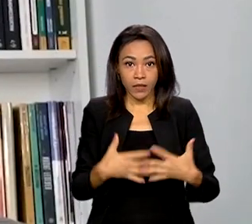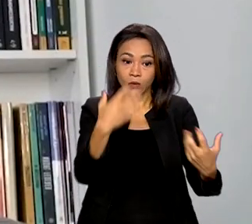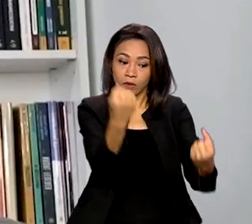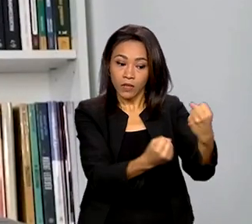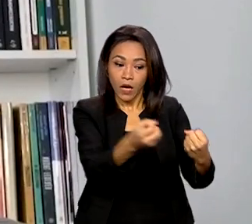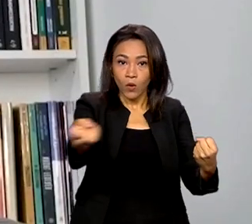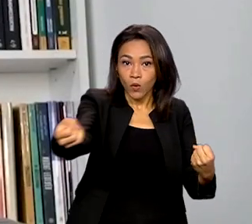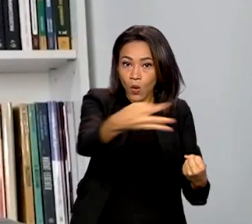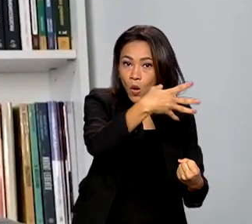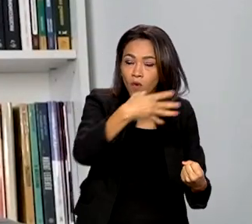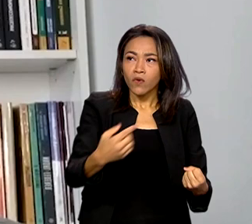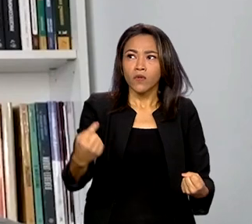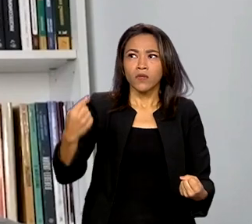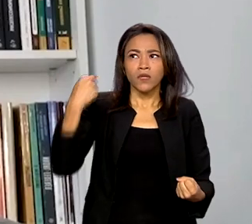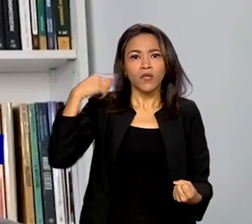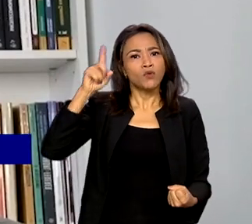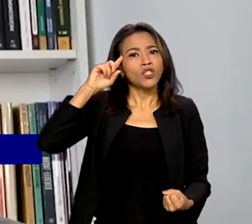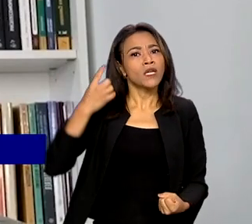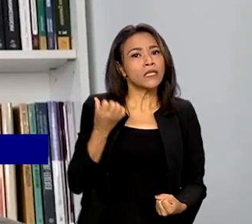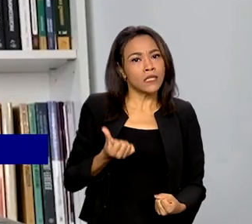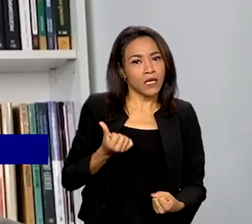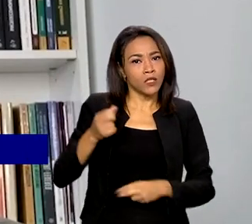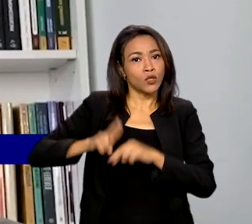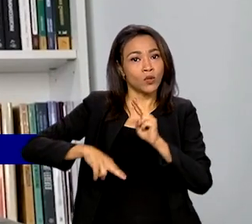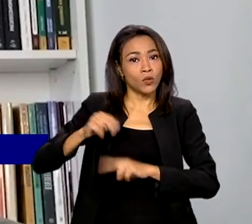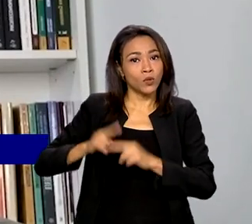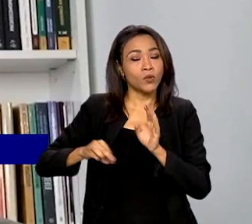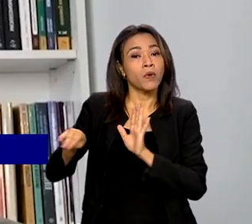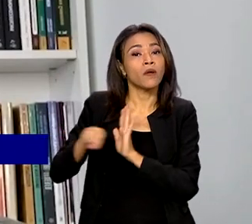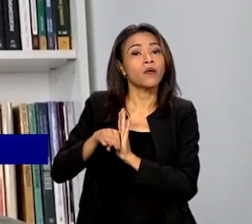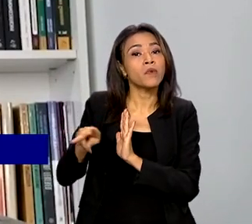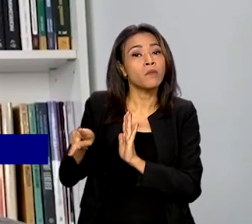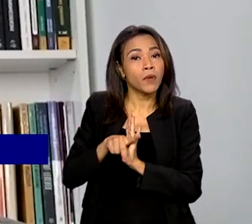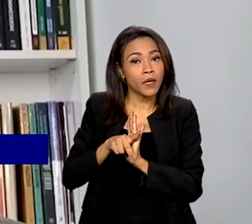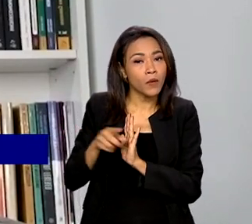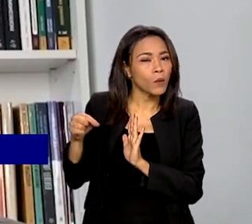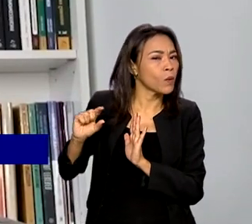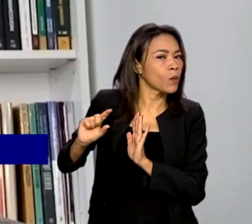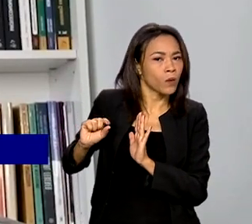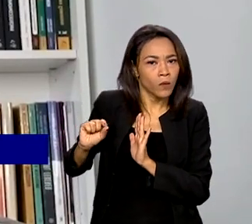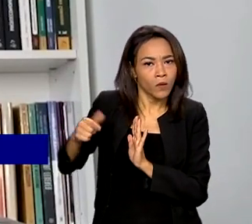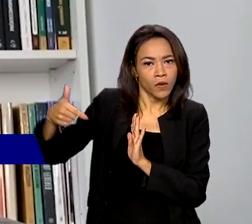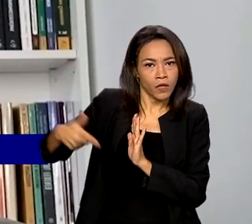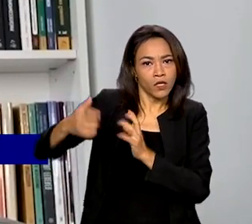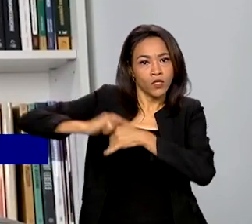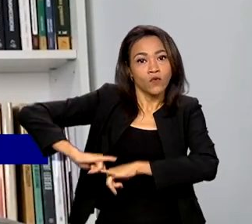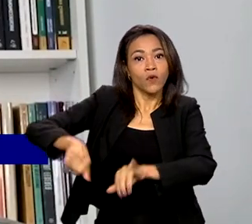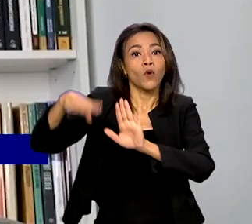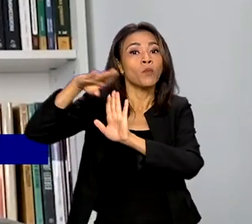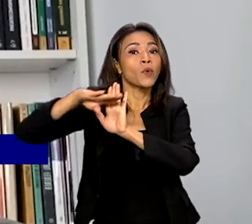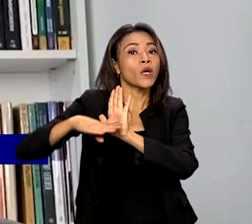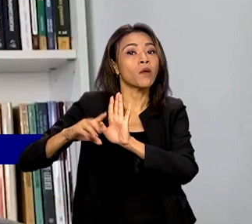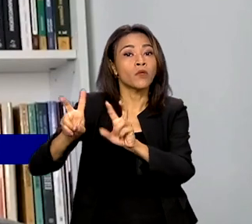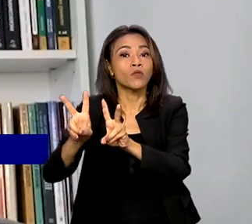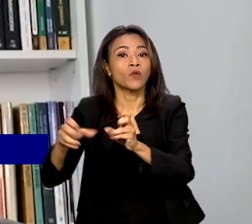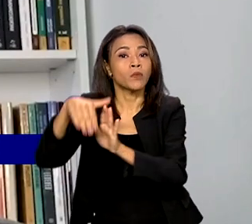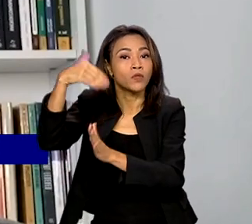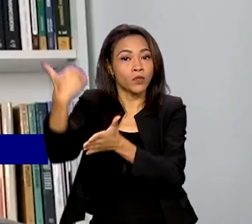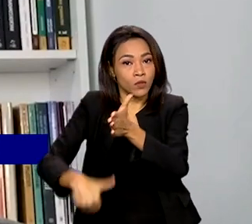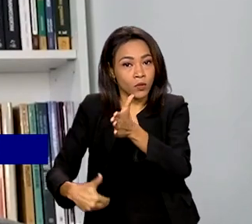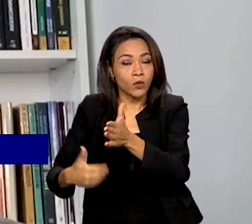entrou em vigor desde 6 de junho a medida provisória que lançou o programa de descontos para